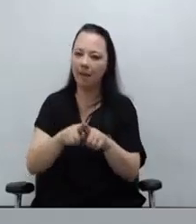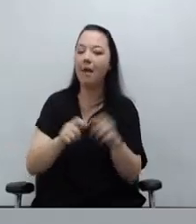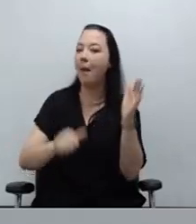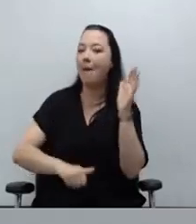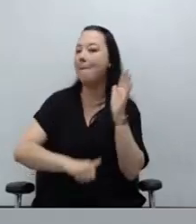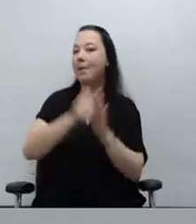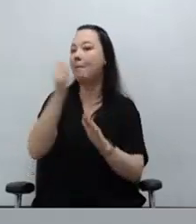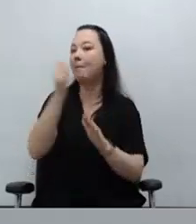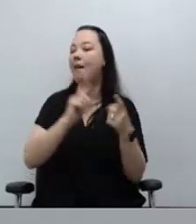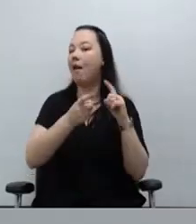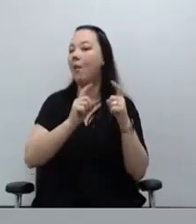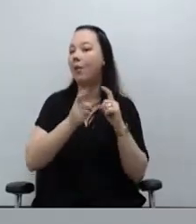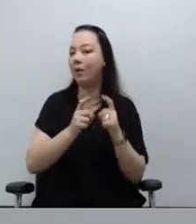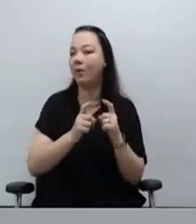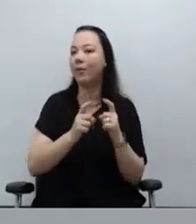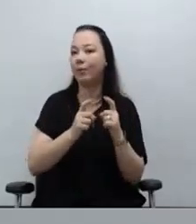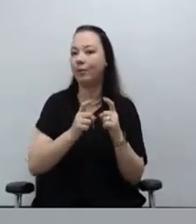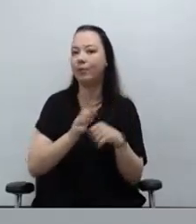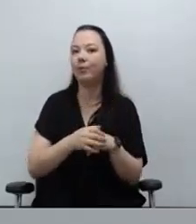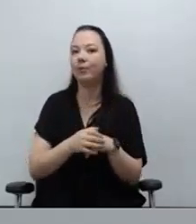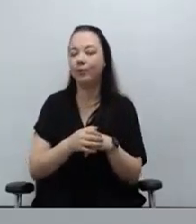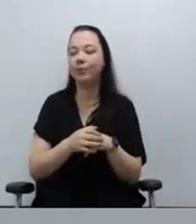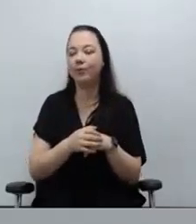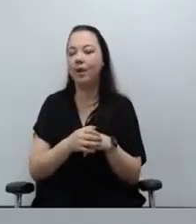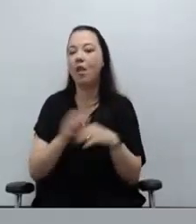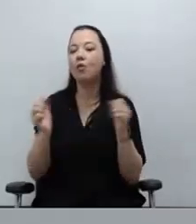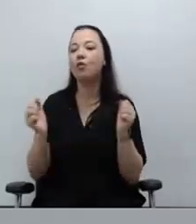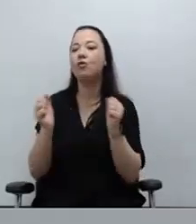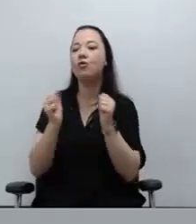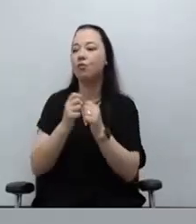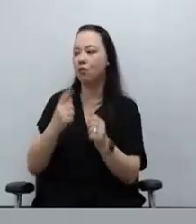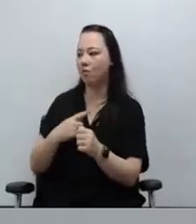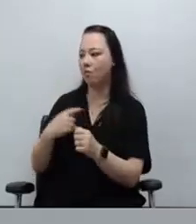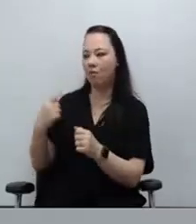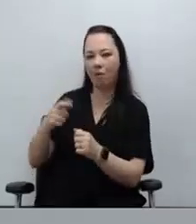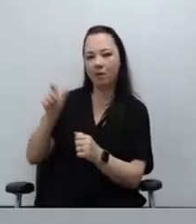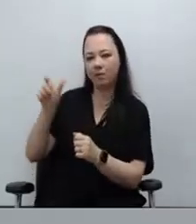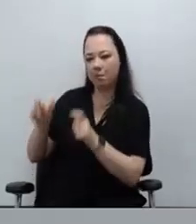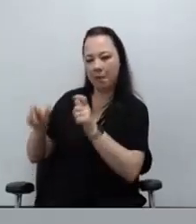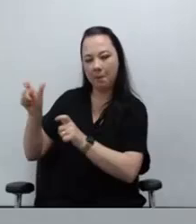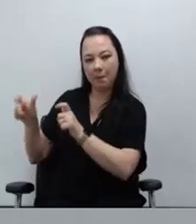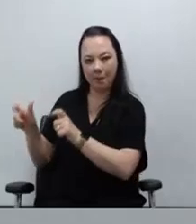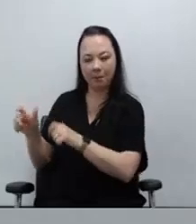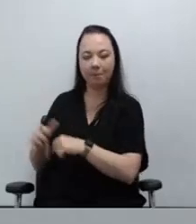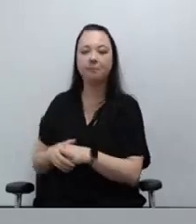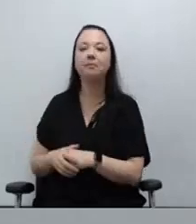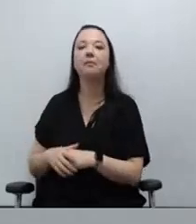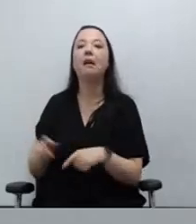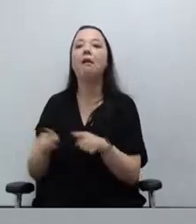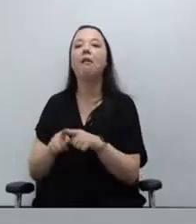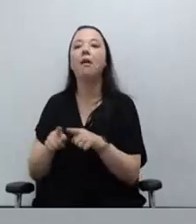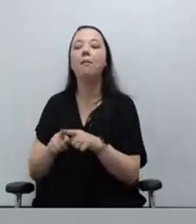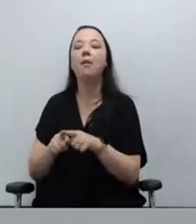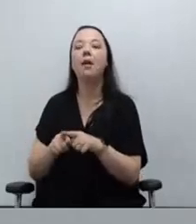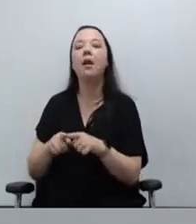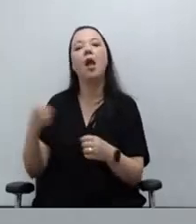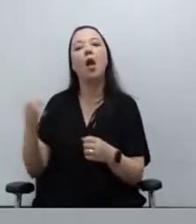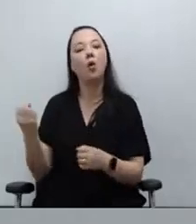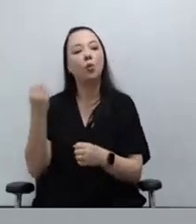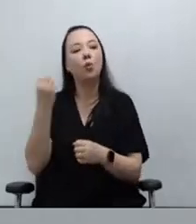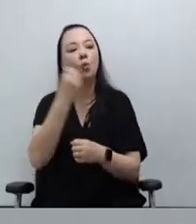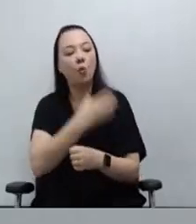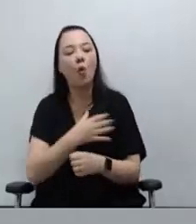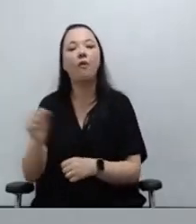nossa gestão, com a nova composição, que também tem, com a renovação dos núcleos, com a renovação da